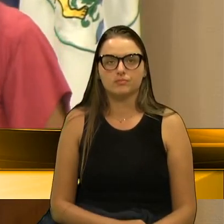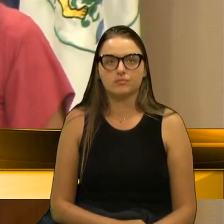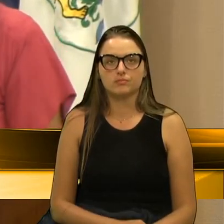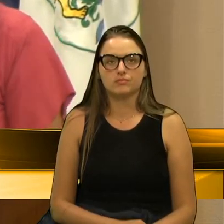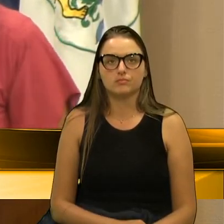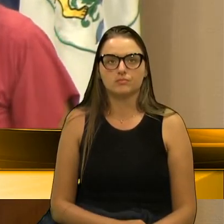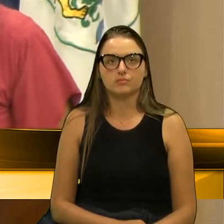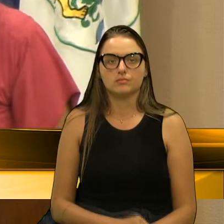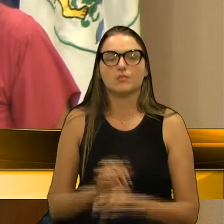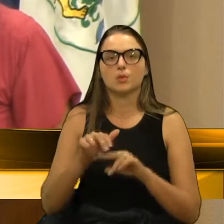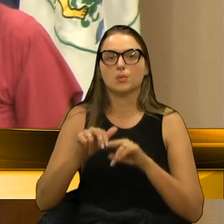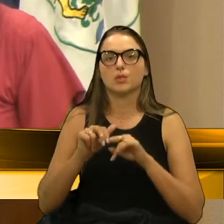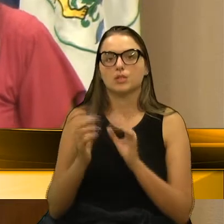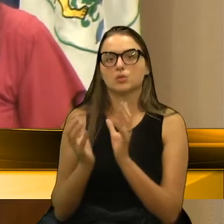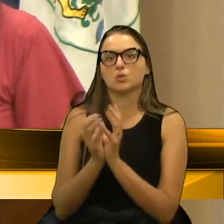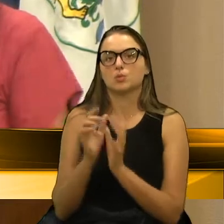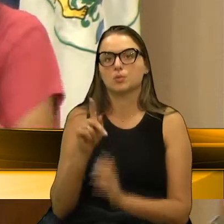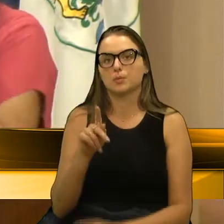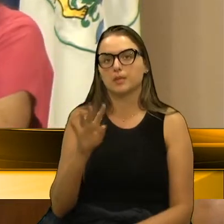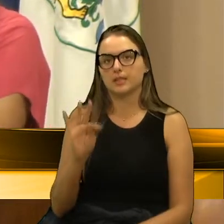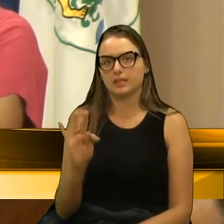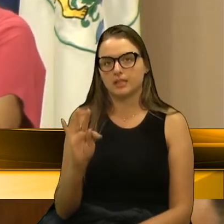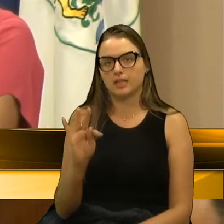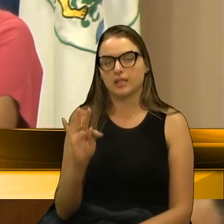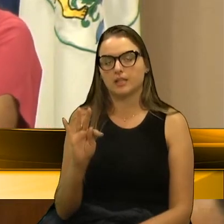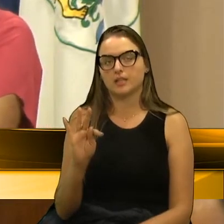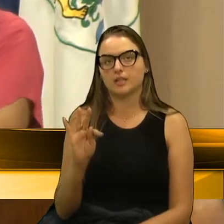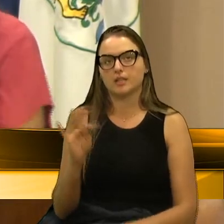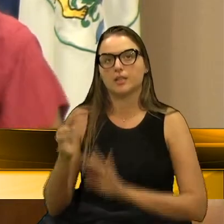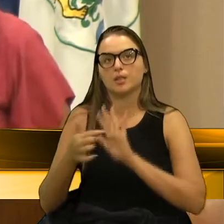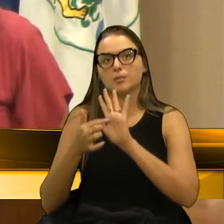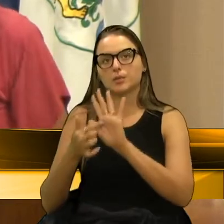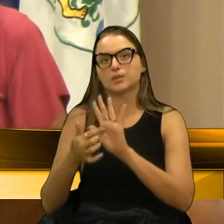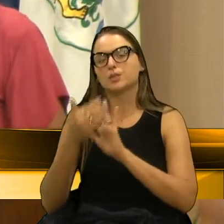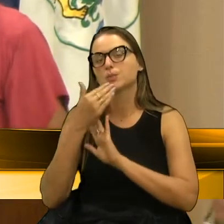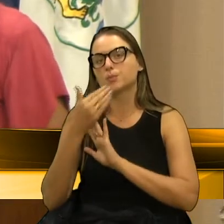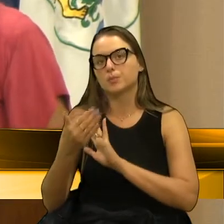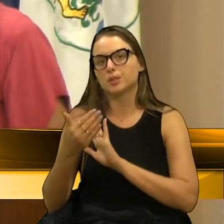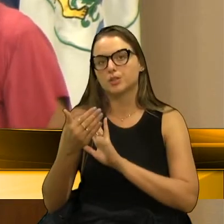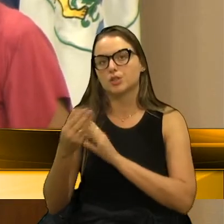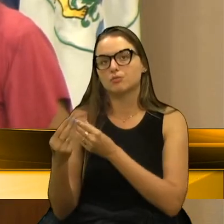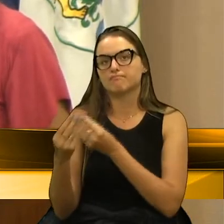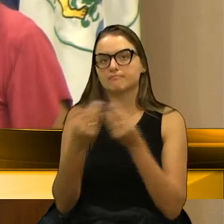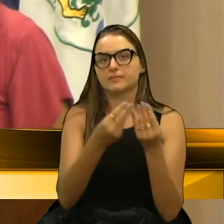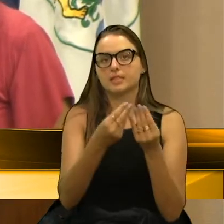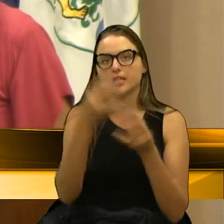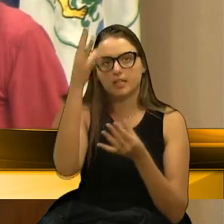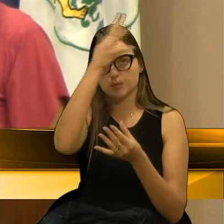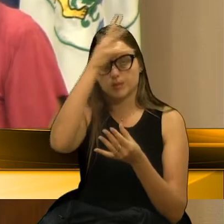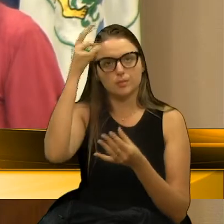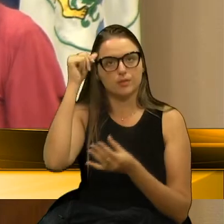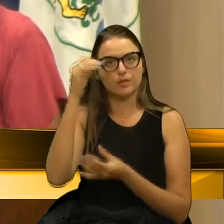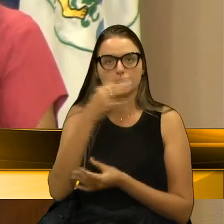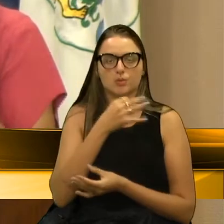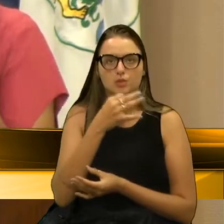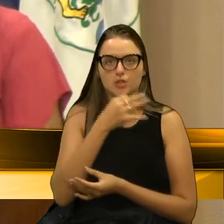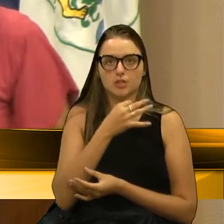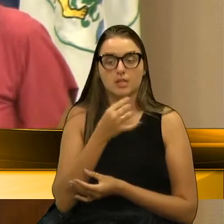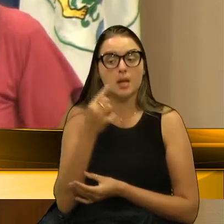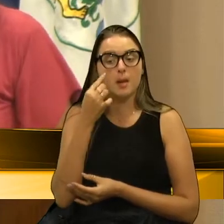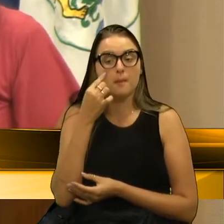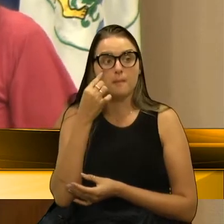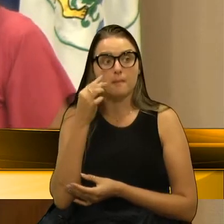a bancada do Partido dos Trabalhadores vai estar apresentando uma indicação ao município de Caxias do Sul, para que veja